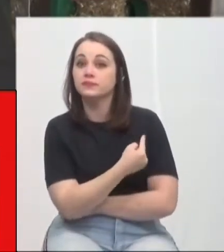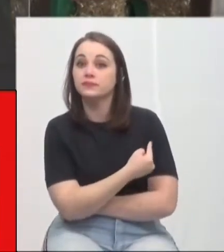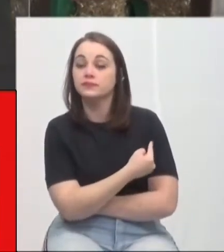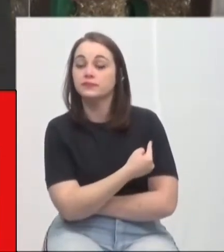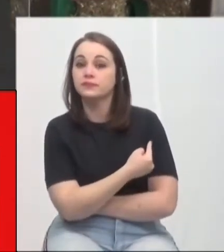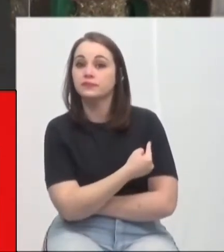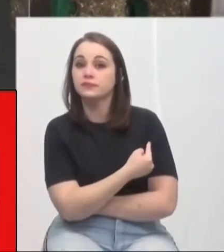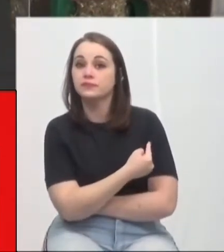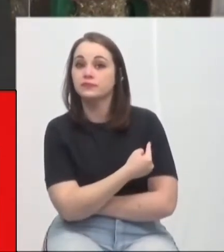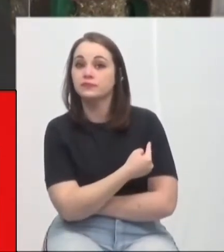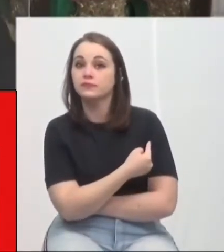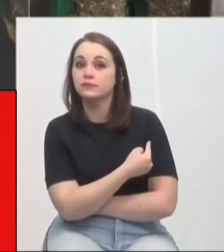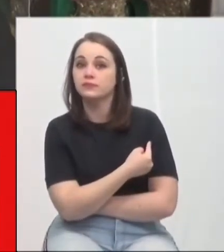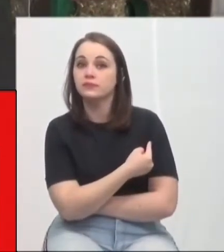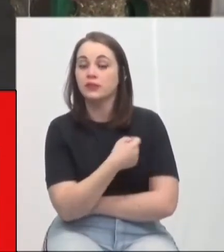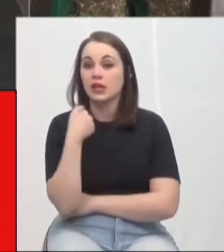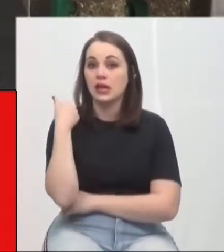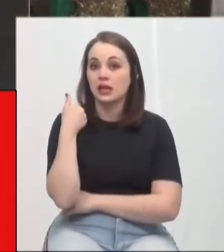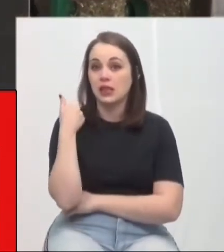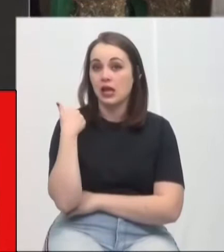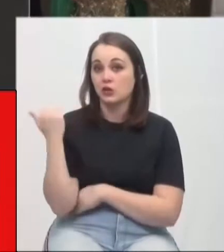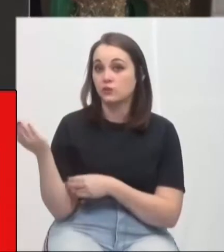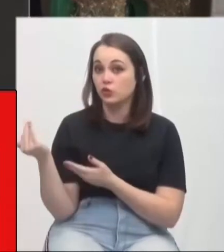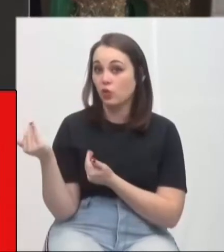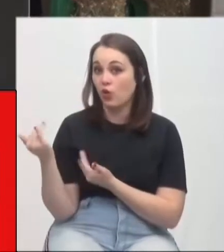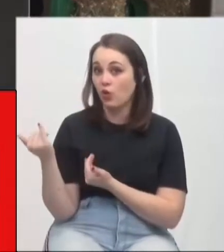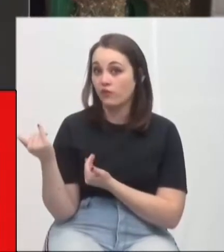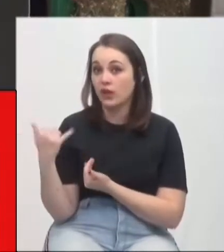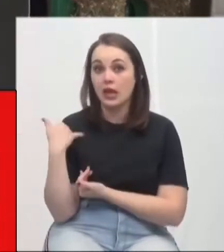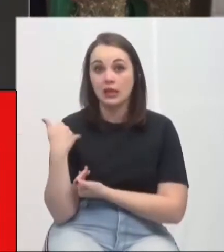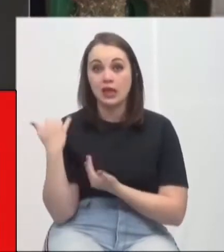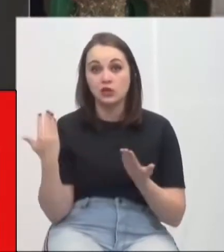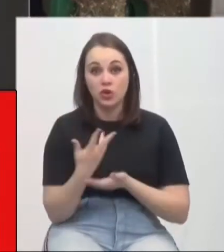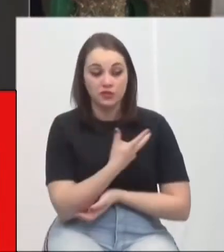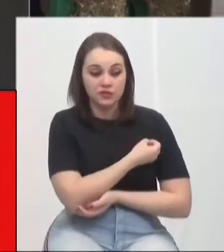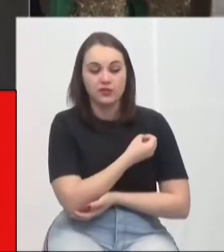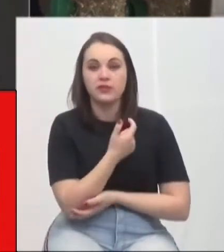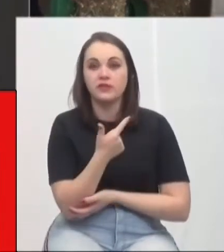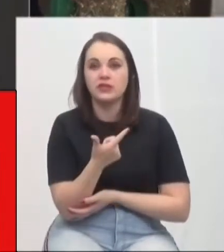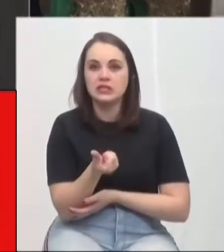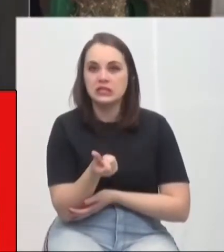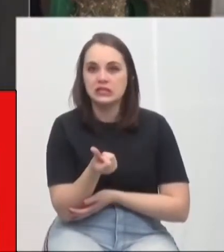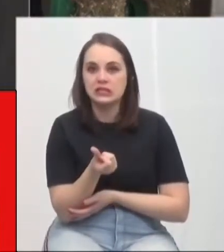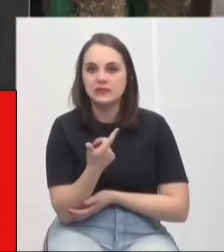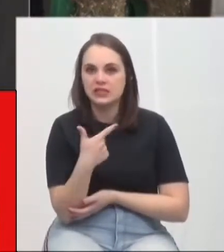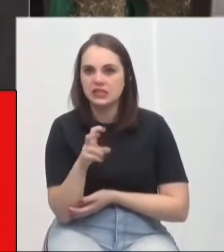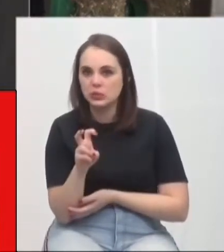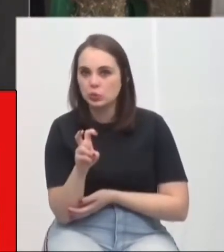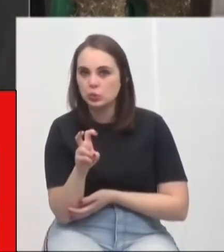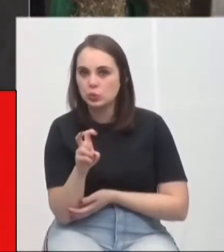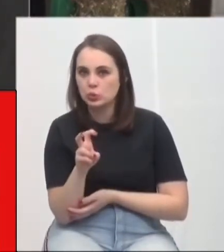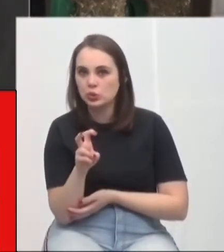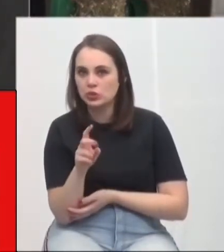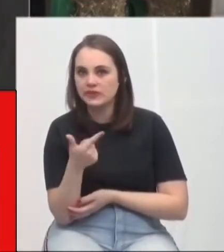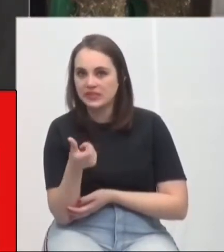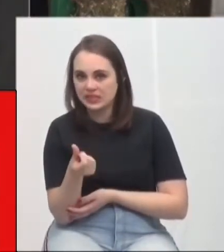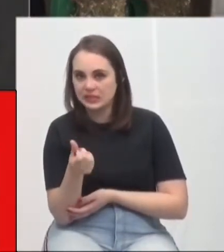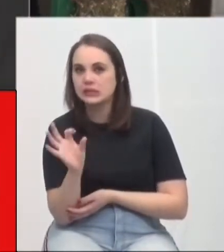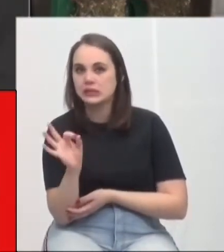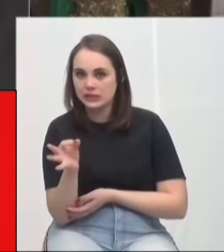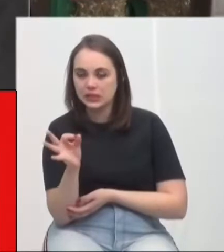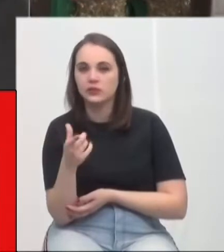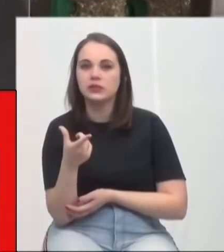A cada dia está baixando a idade. Hoje foi baixado para 26, 25? 26, né?